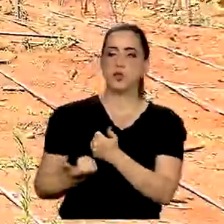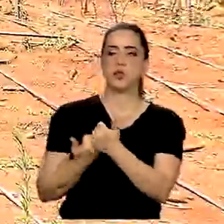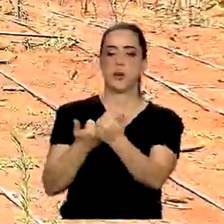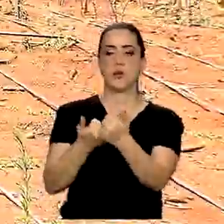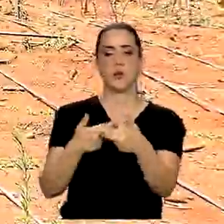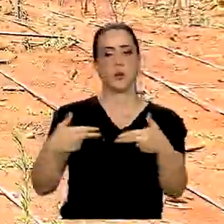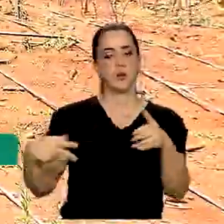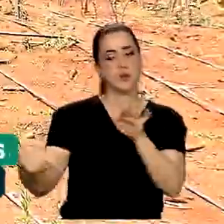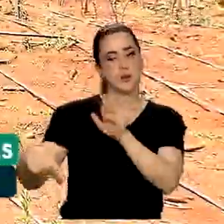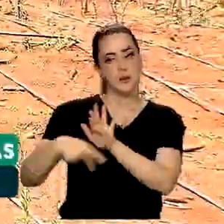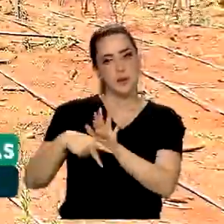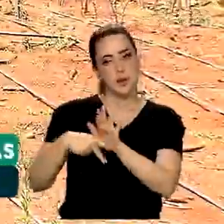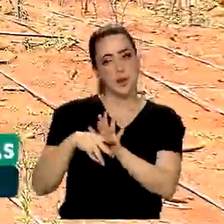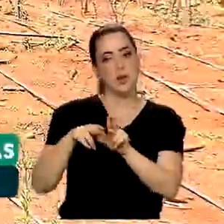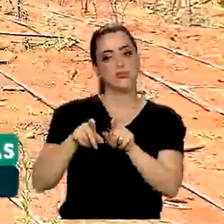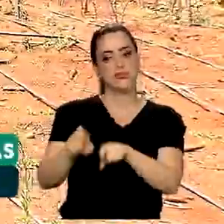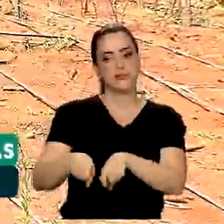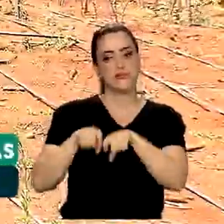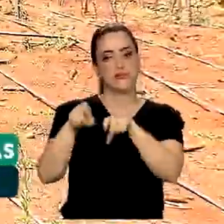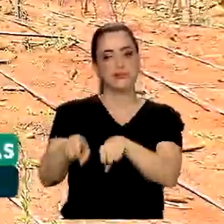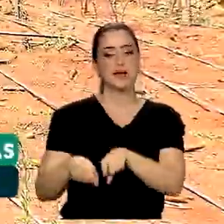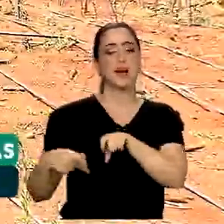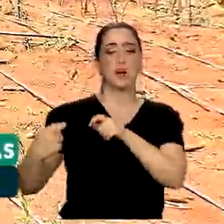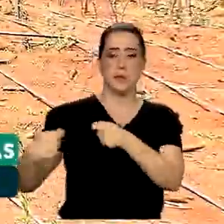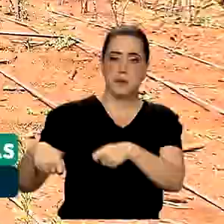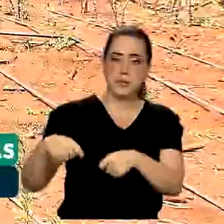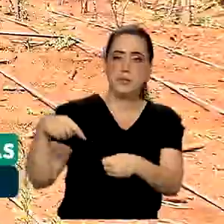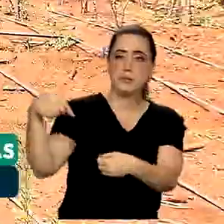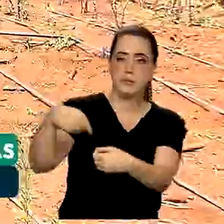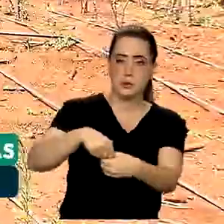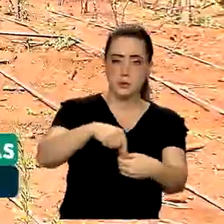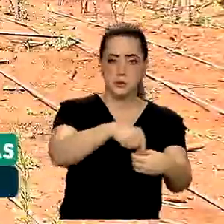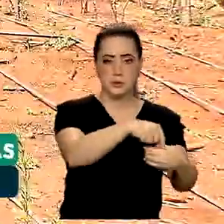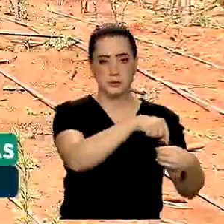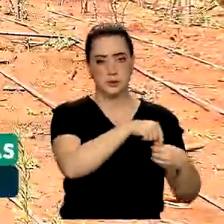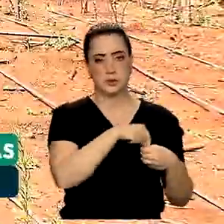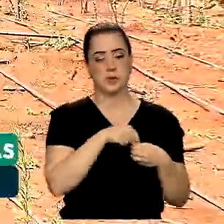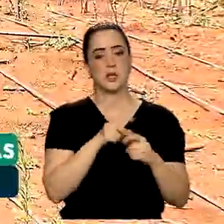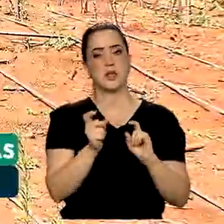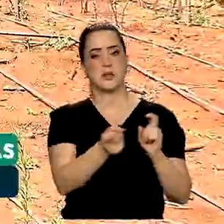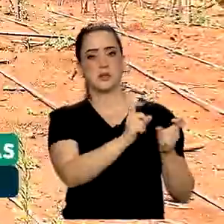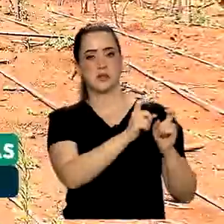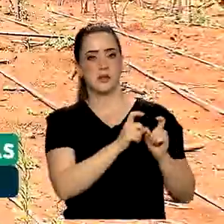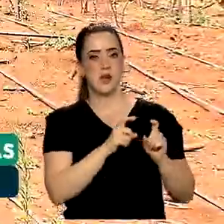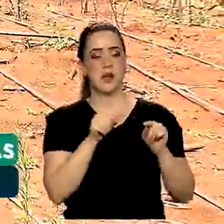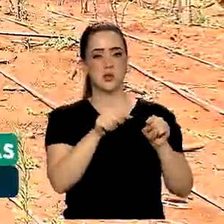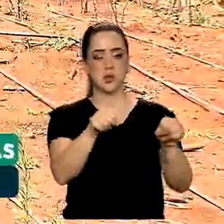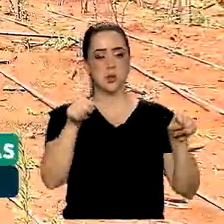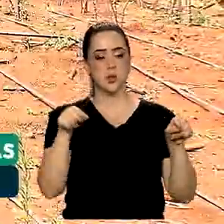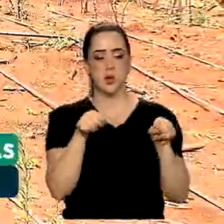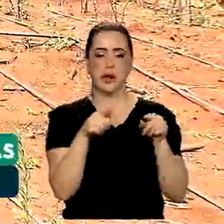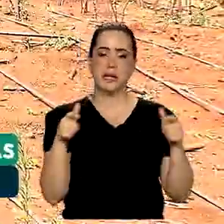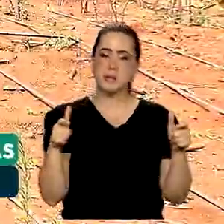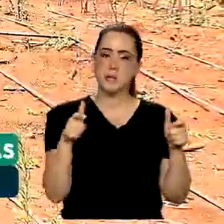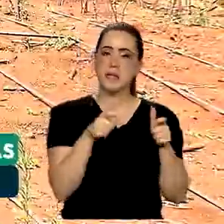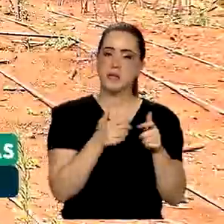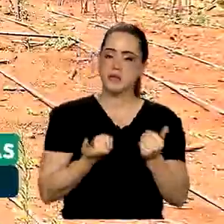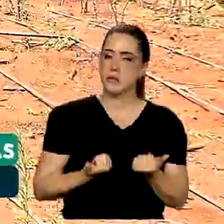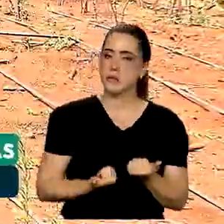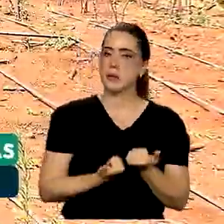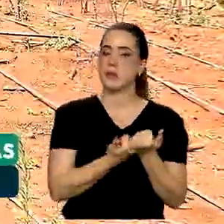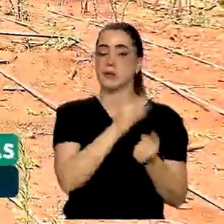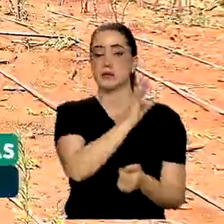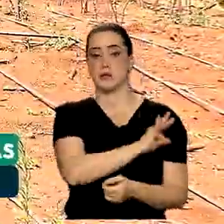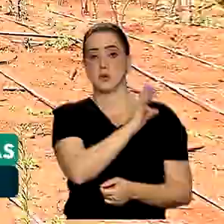equipamentos e utensílios necessários para estruturação e gestão de quintais, além de assistência técnica,